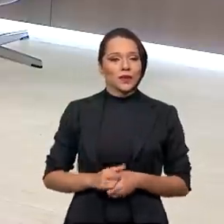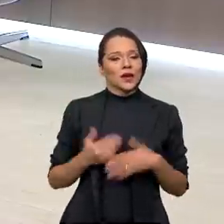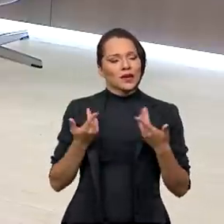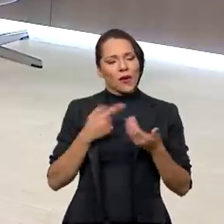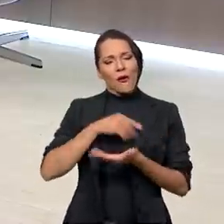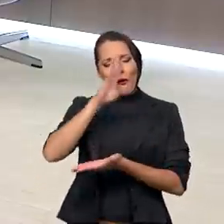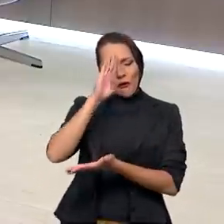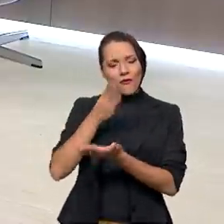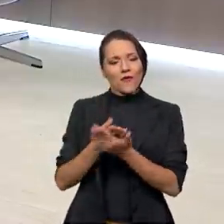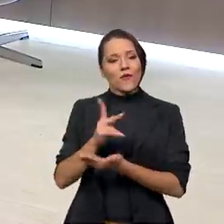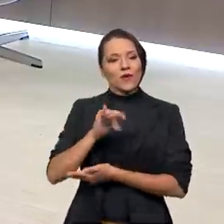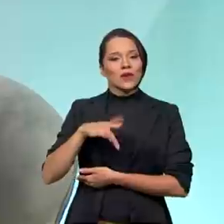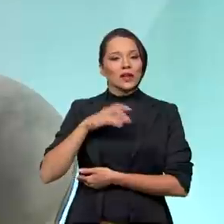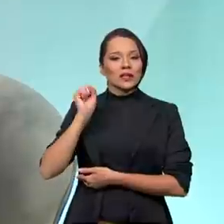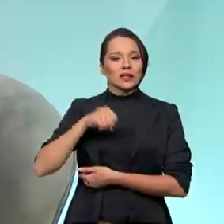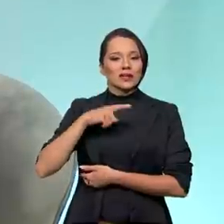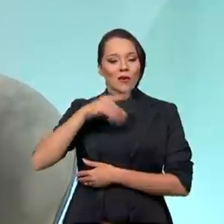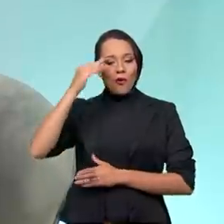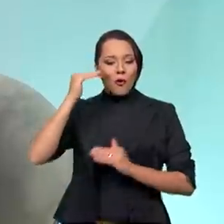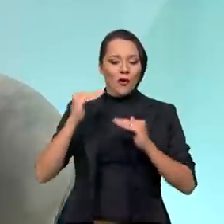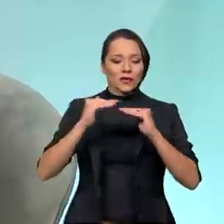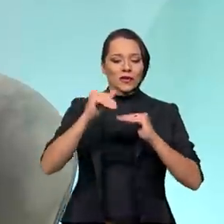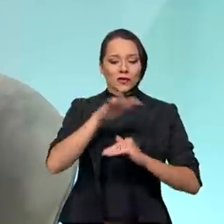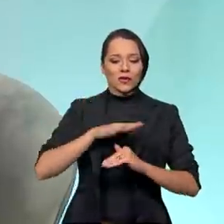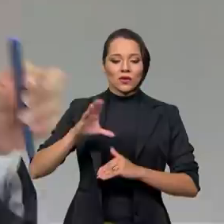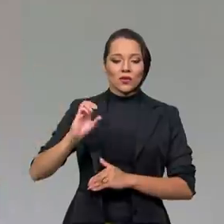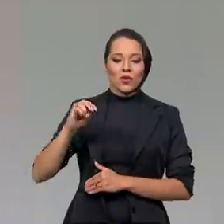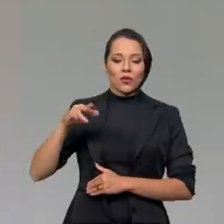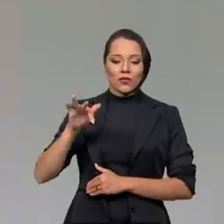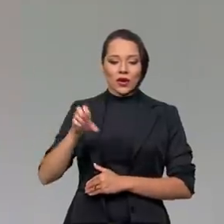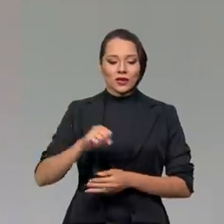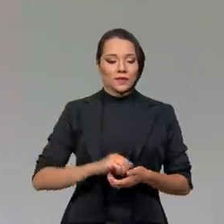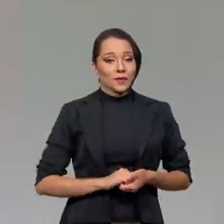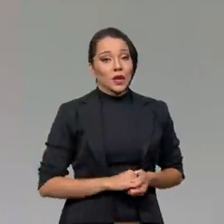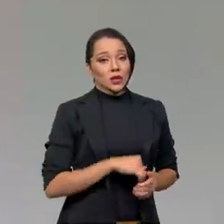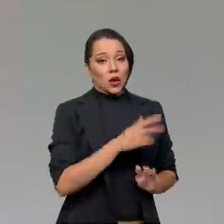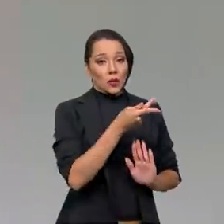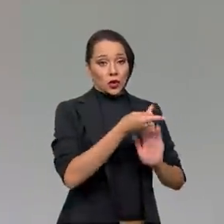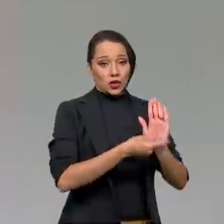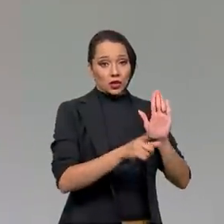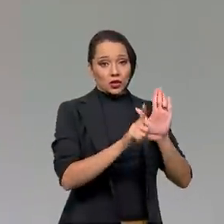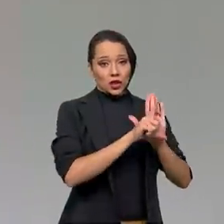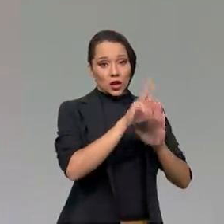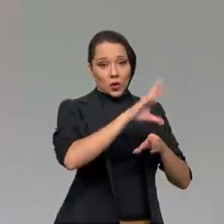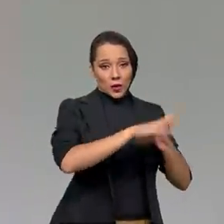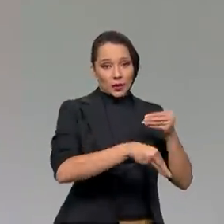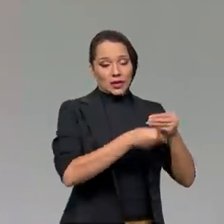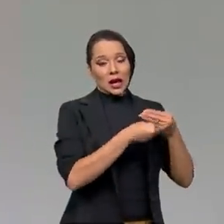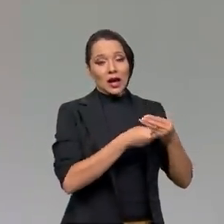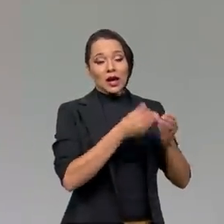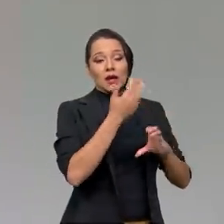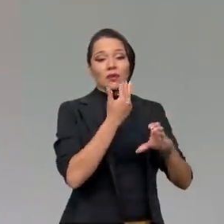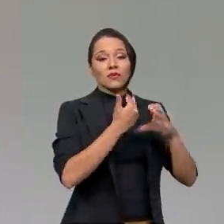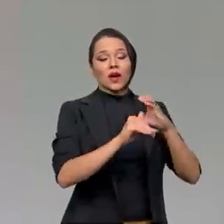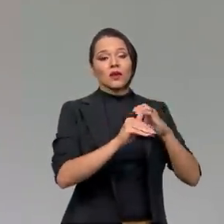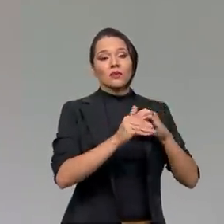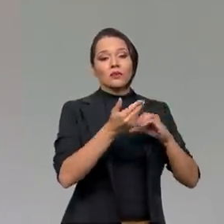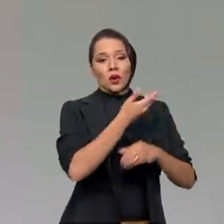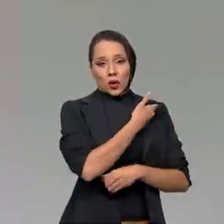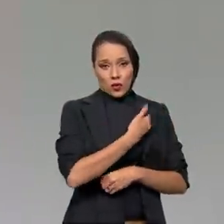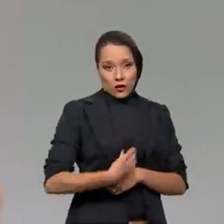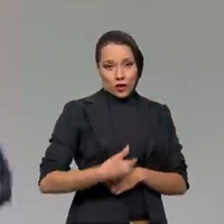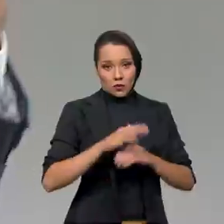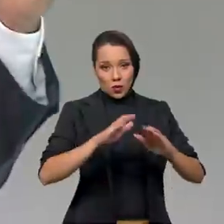estou confiante que a gente possa, sim, chegar a um consenso no âmbito do CONFAS. Segundo o projeto de lei complementar, originalmente enviado pelo governo ao Congresso